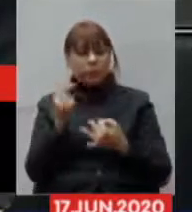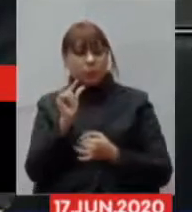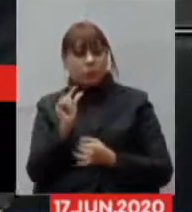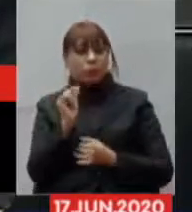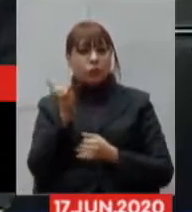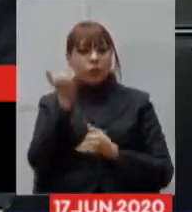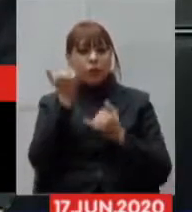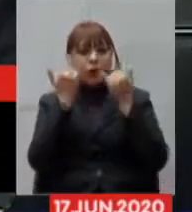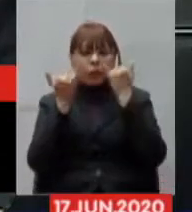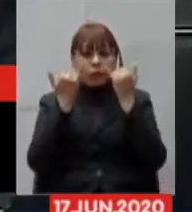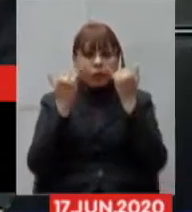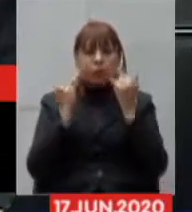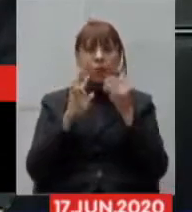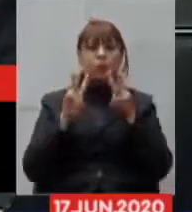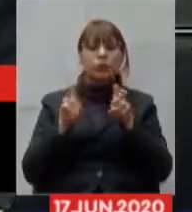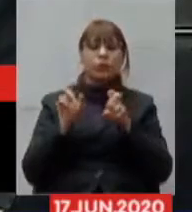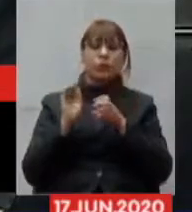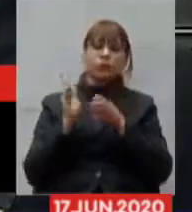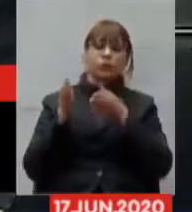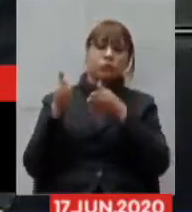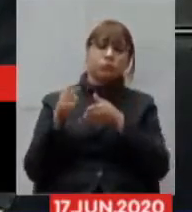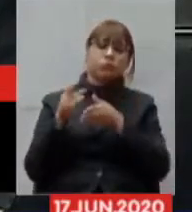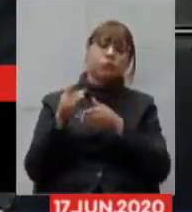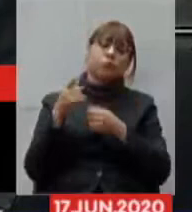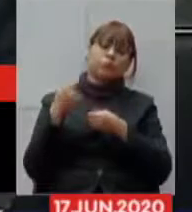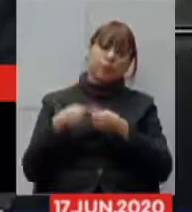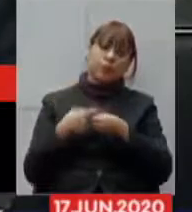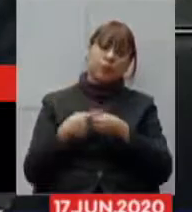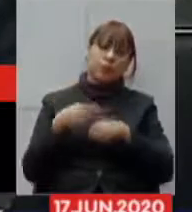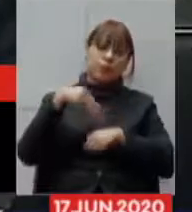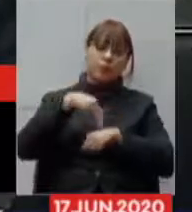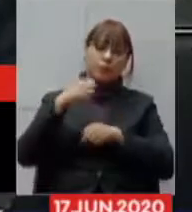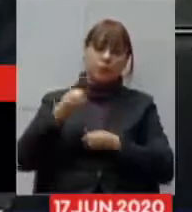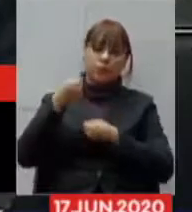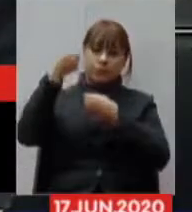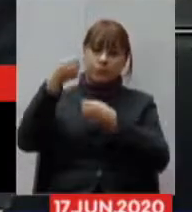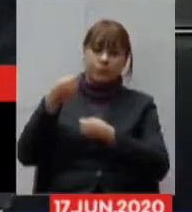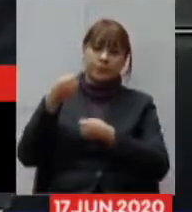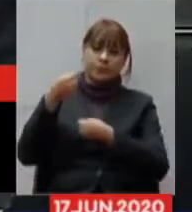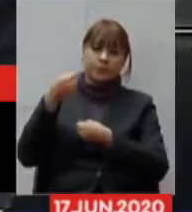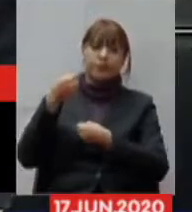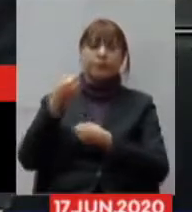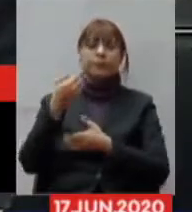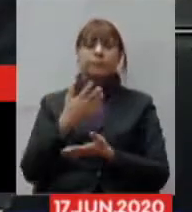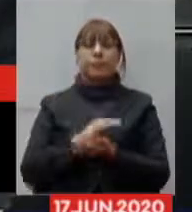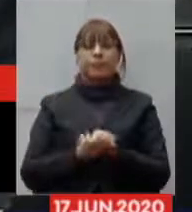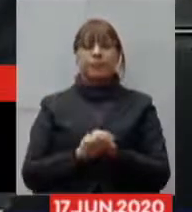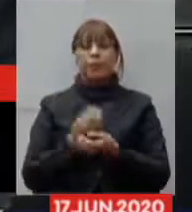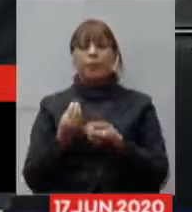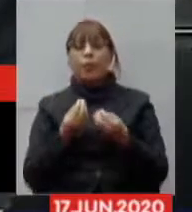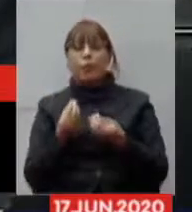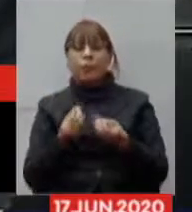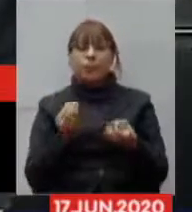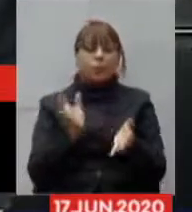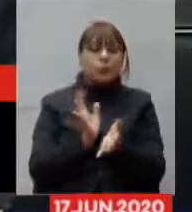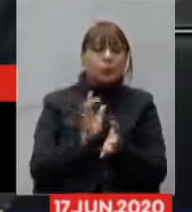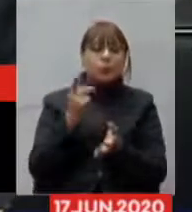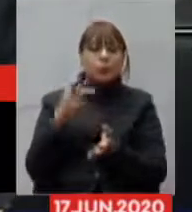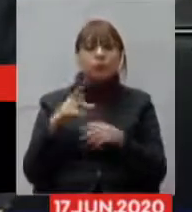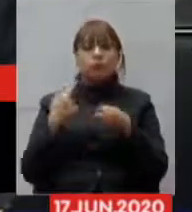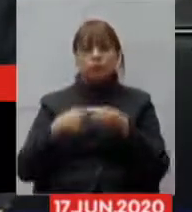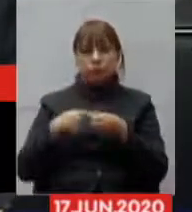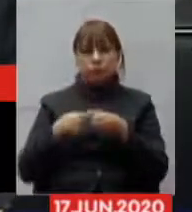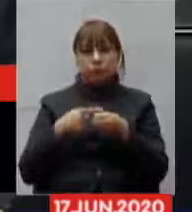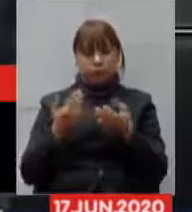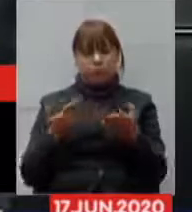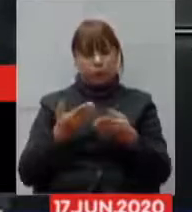de Muriaé e das do momento que passa o município com essa pandemia de Covid-19 grego